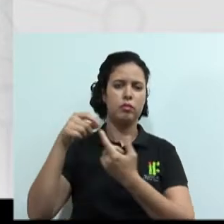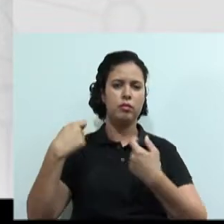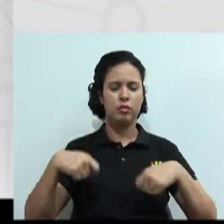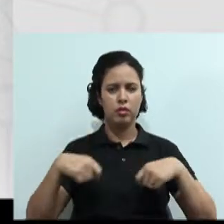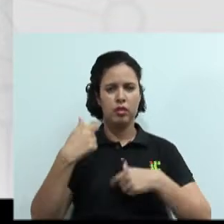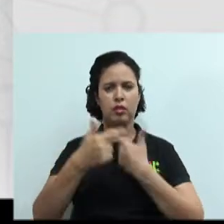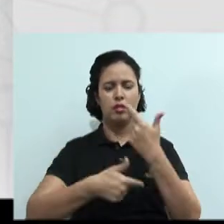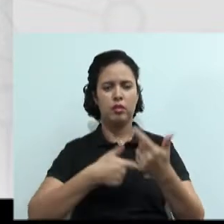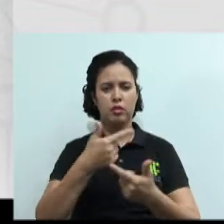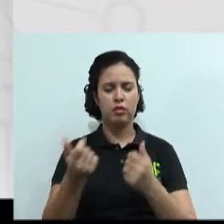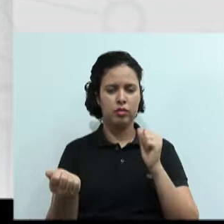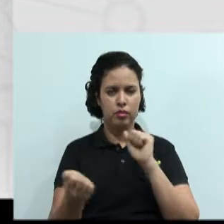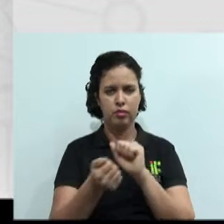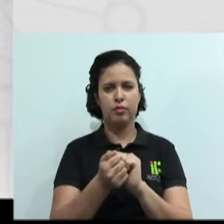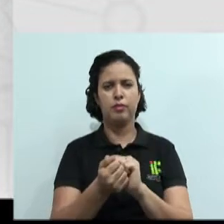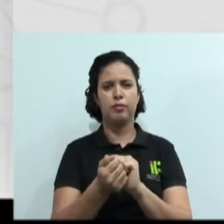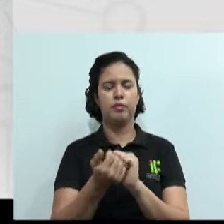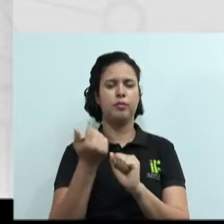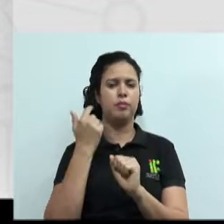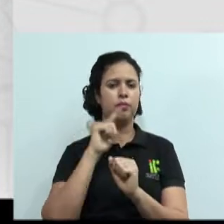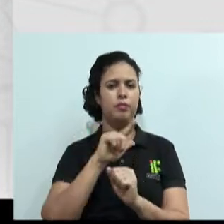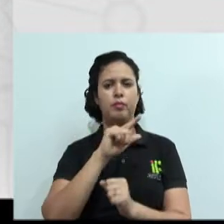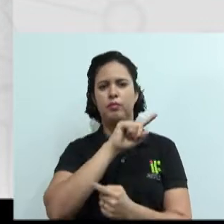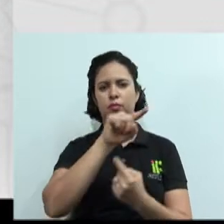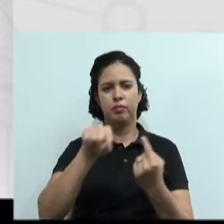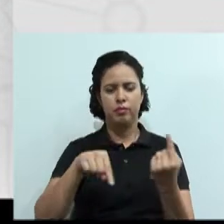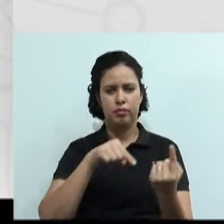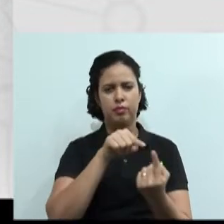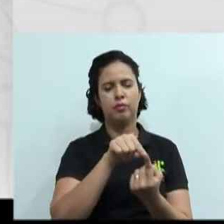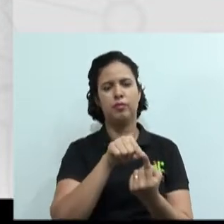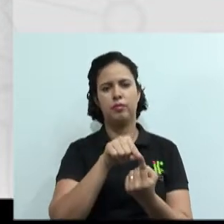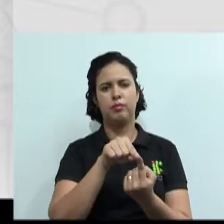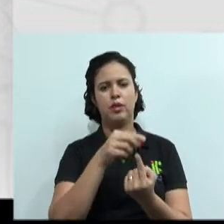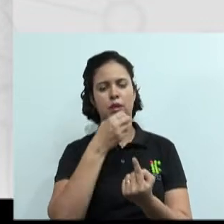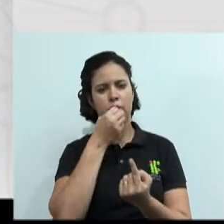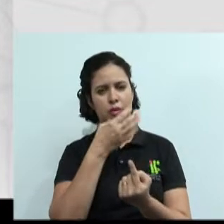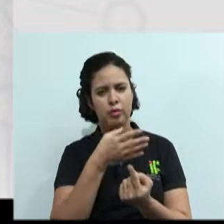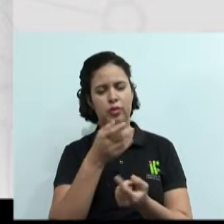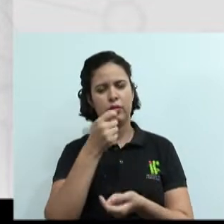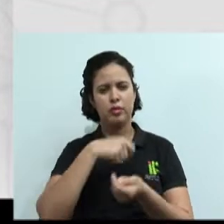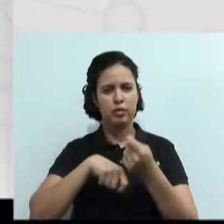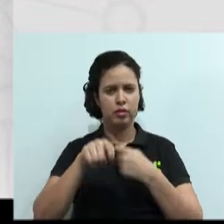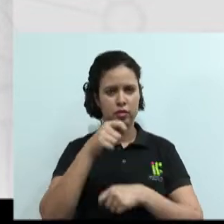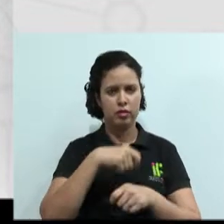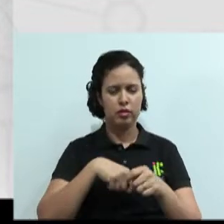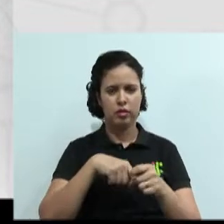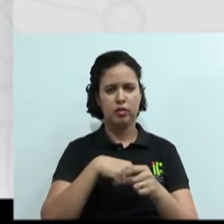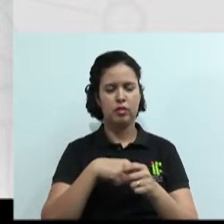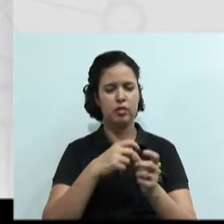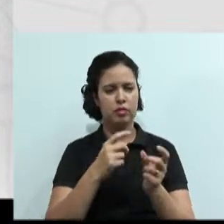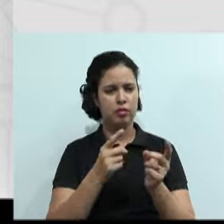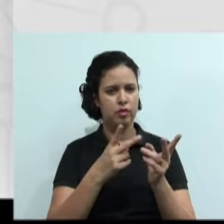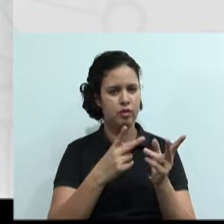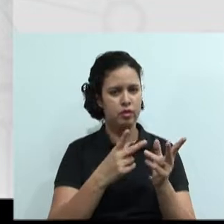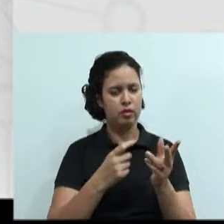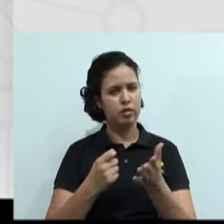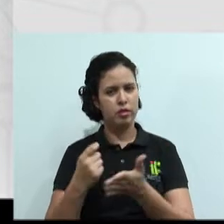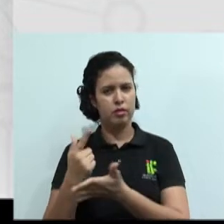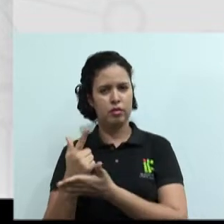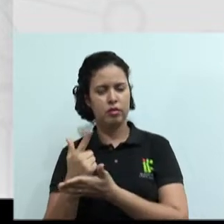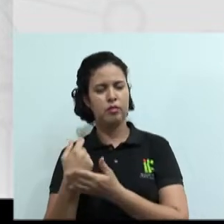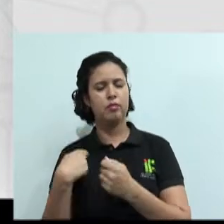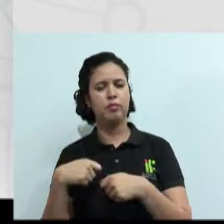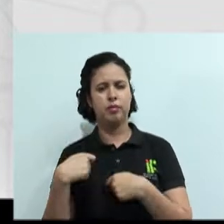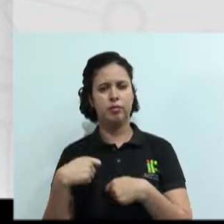para alcançar as metas em uma boa negociação. Tanto quem vende, como quem compra, está a fim de se destacar nesse processo de